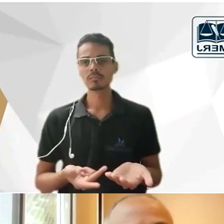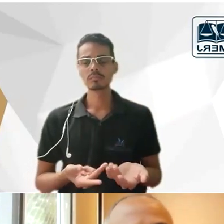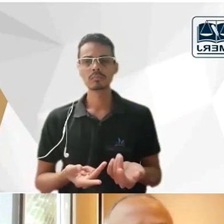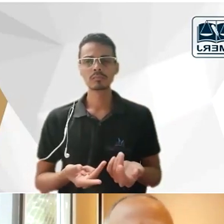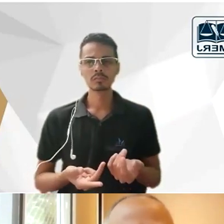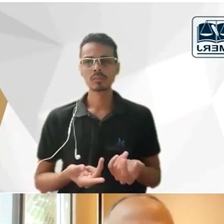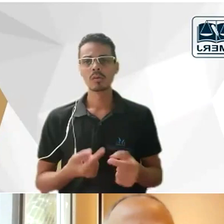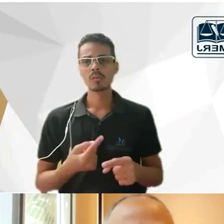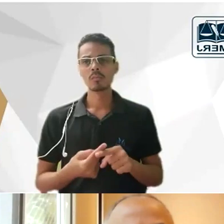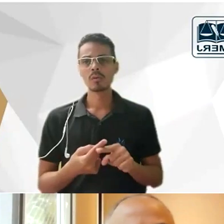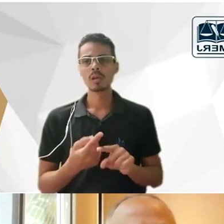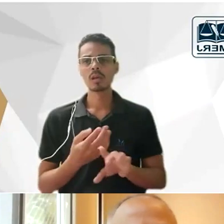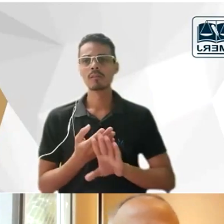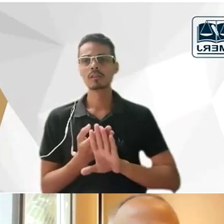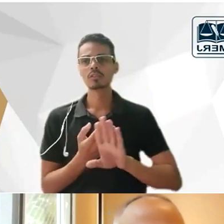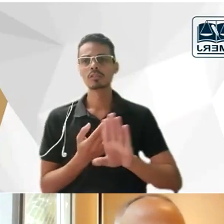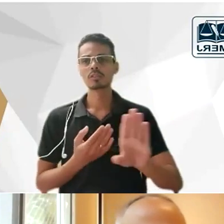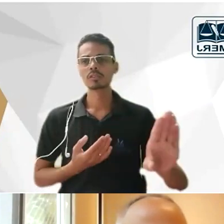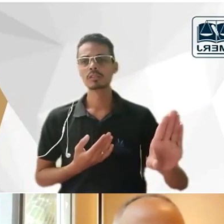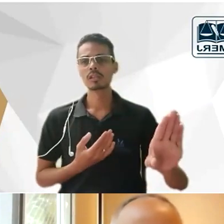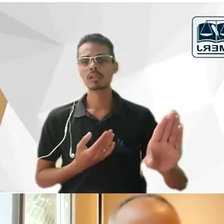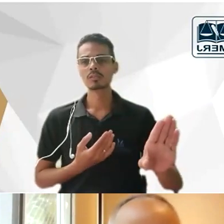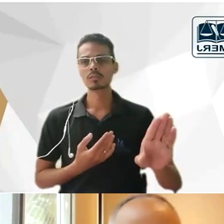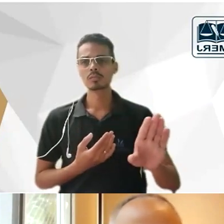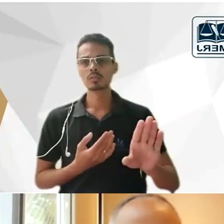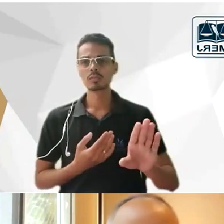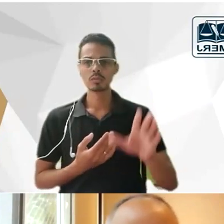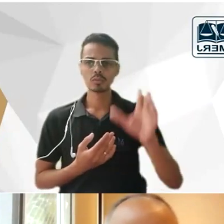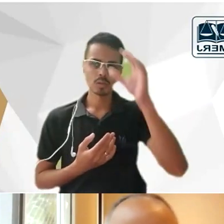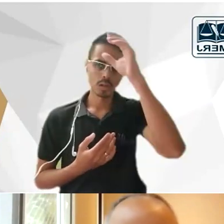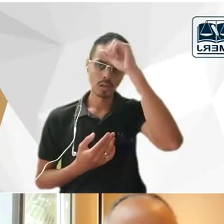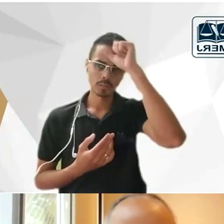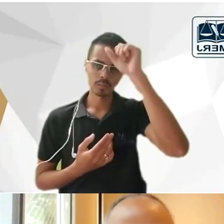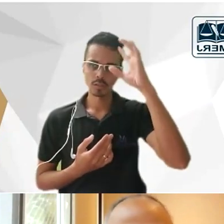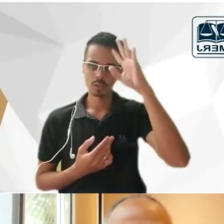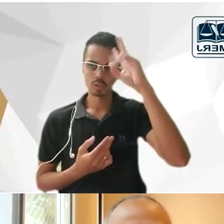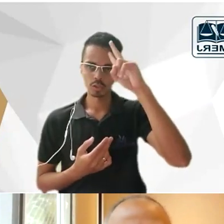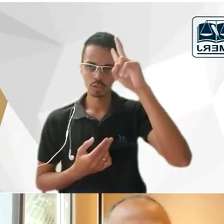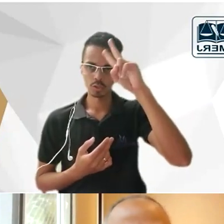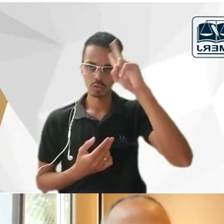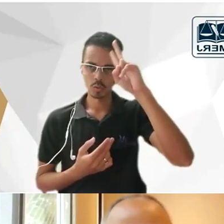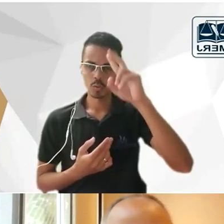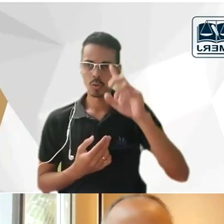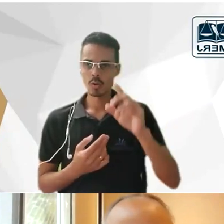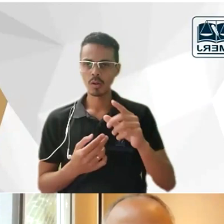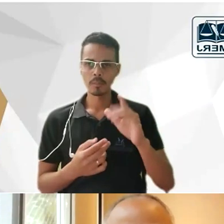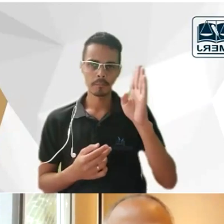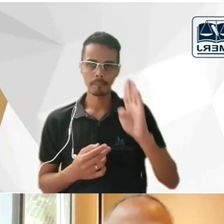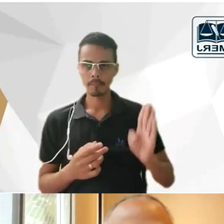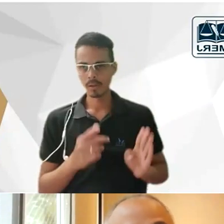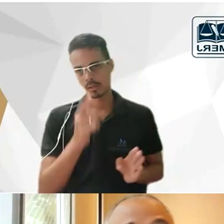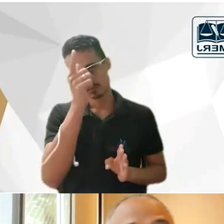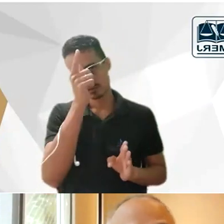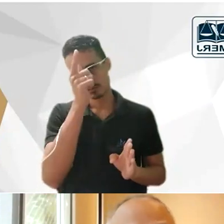distanciamento de formação histórica entre Brasil e Alemanha que tem histórias completamente diversas e informações totalmente diversas